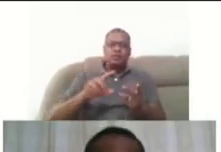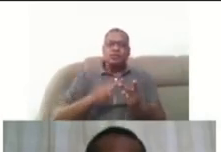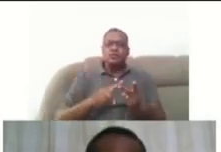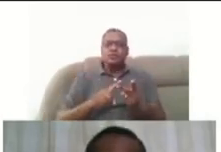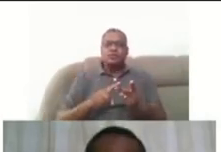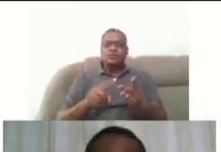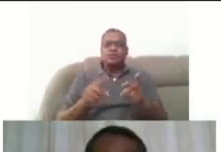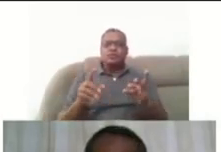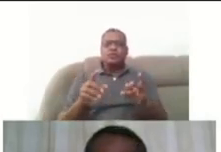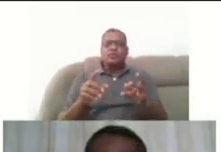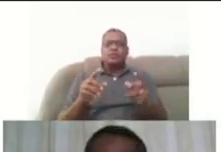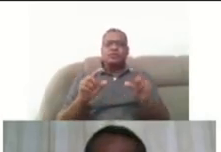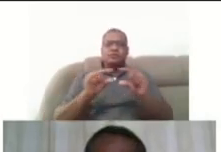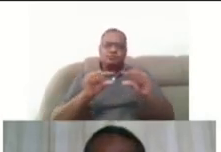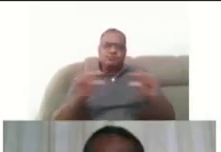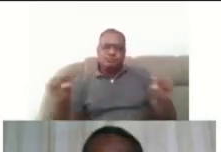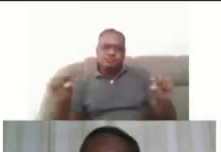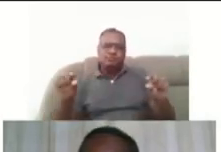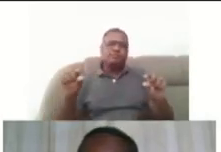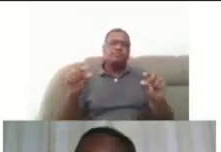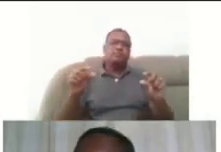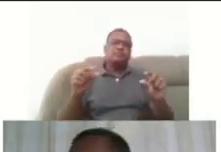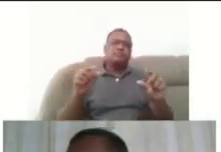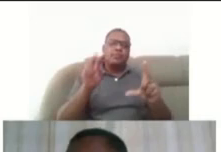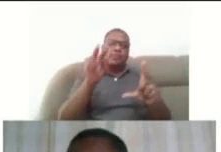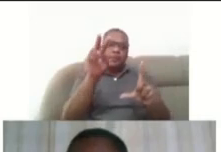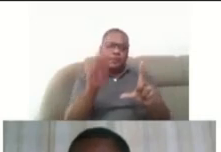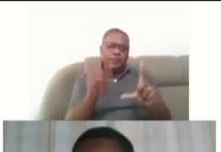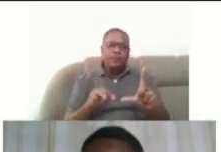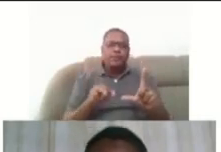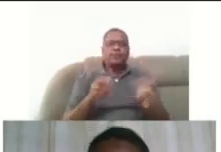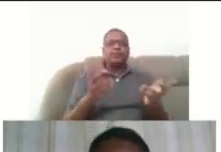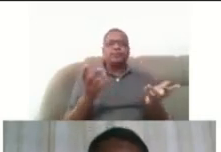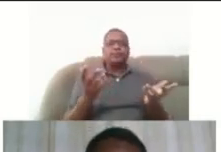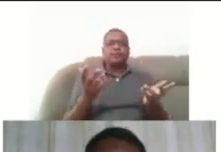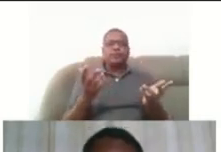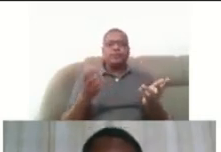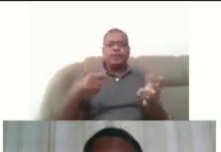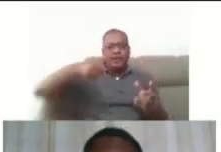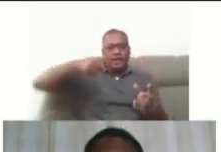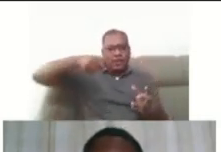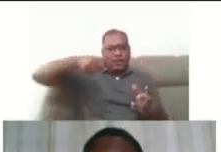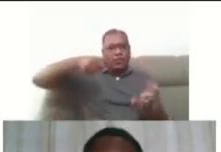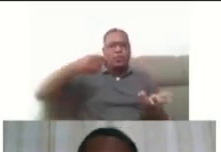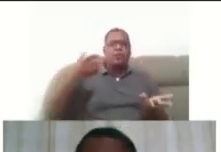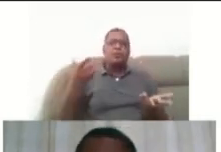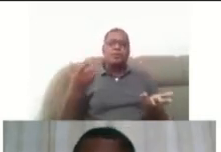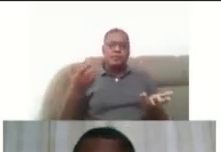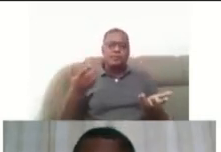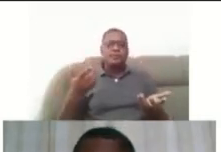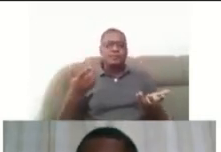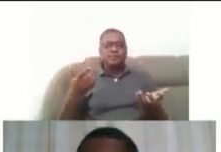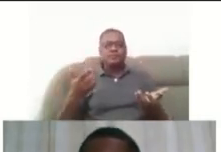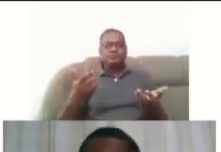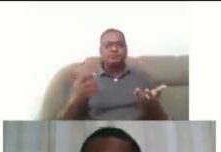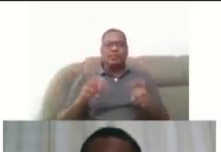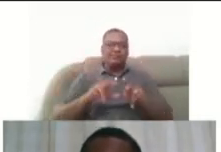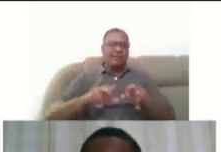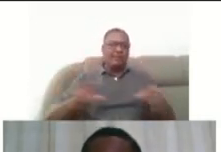computadores com leitores de tela, a lupa eletrônica, como a professora Fernanda acabou de apresentar,